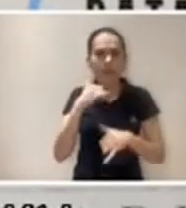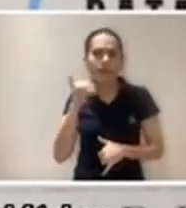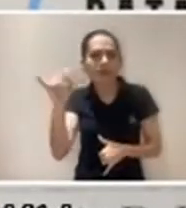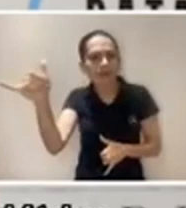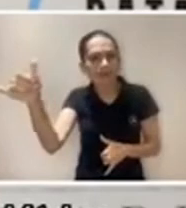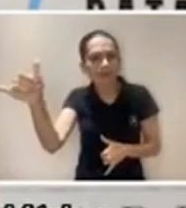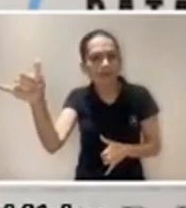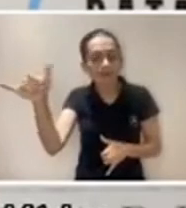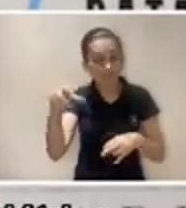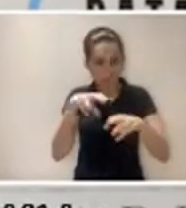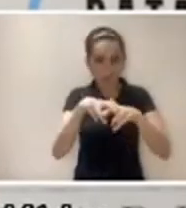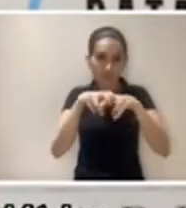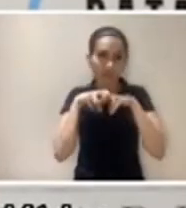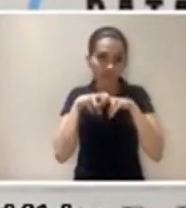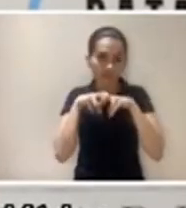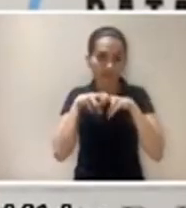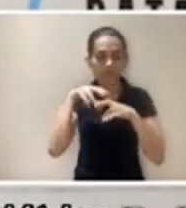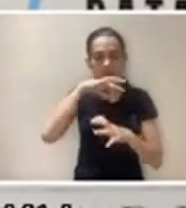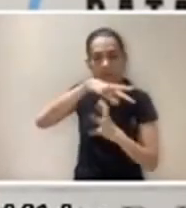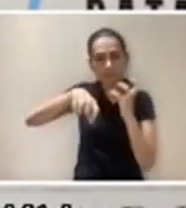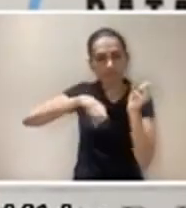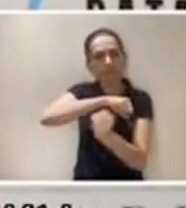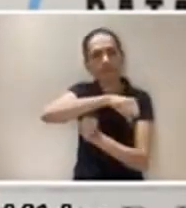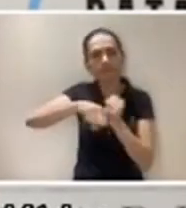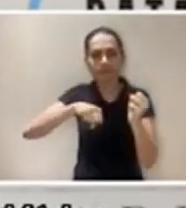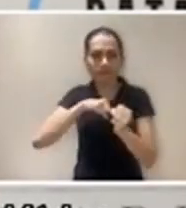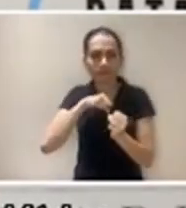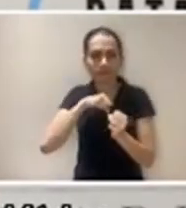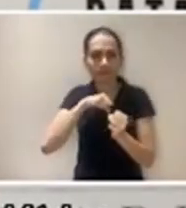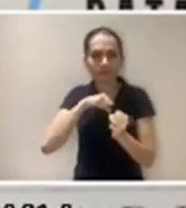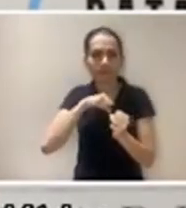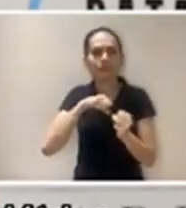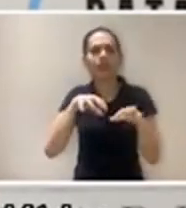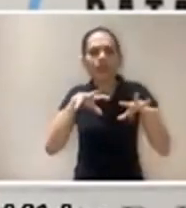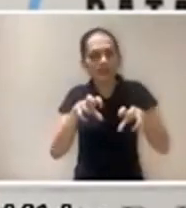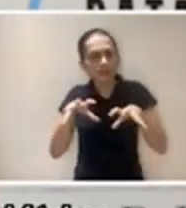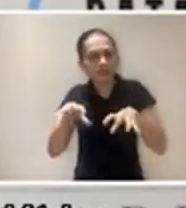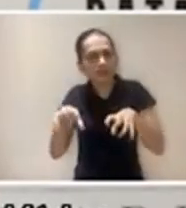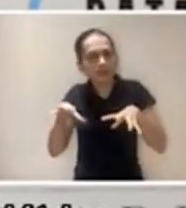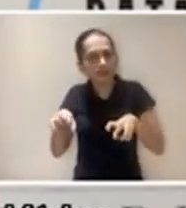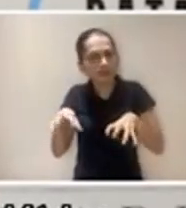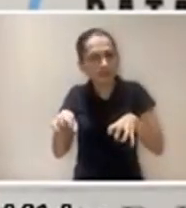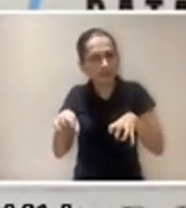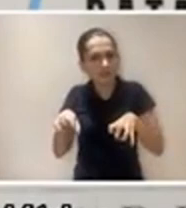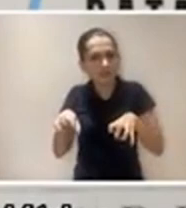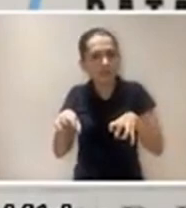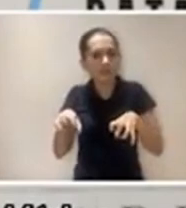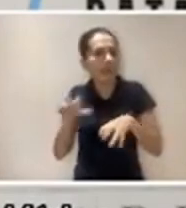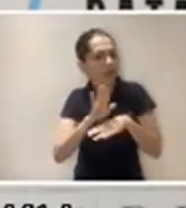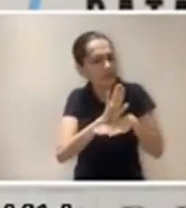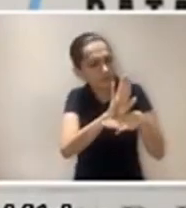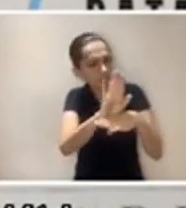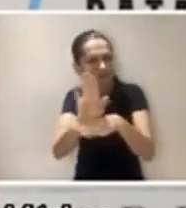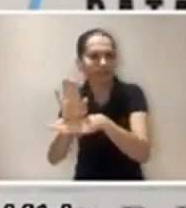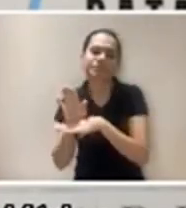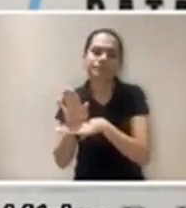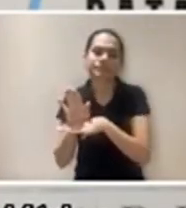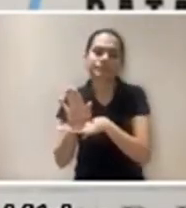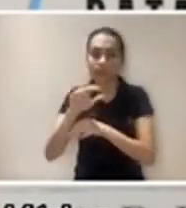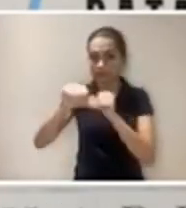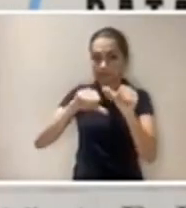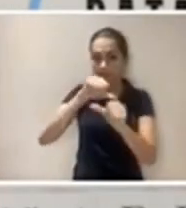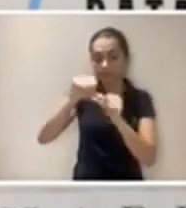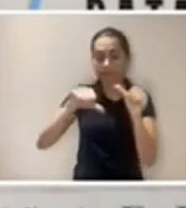atualmente a alternativa do veículo elétrico, por ser mais sustentável e ser mais